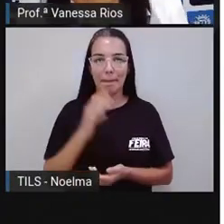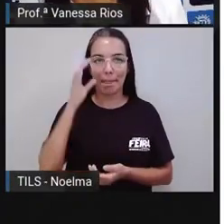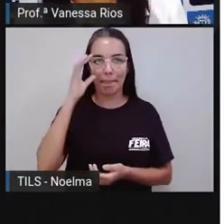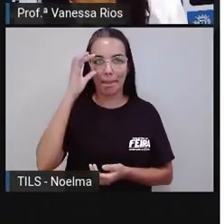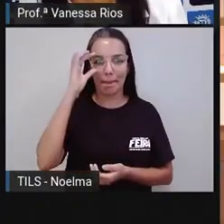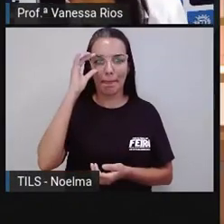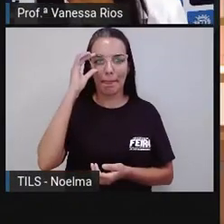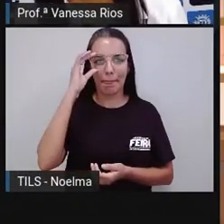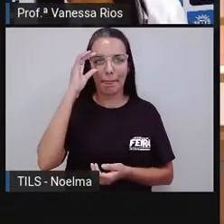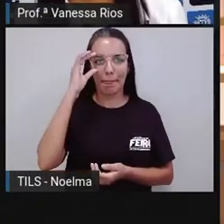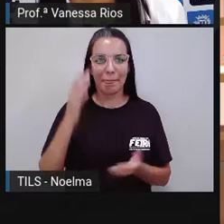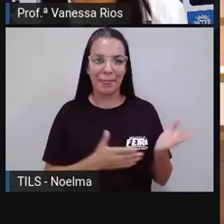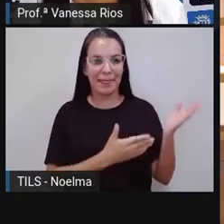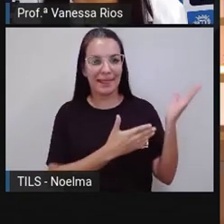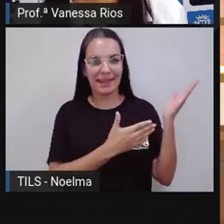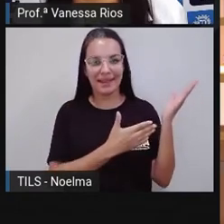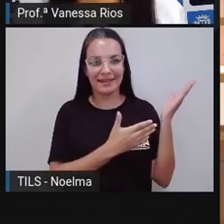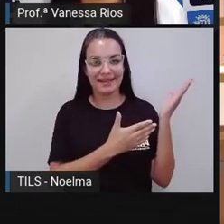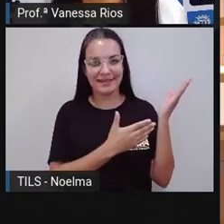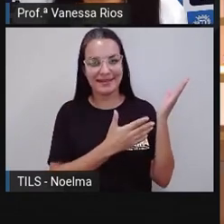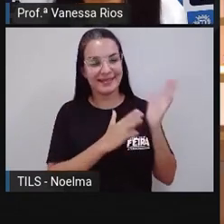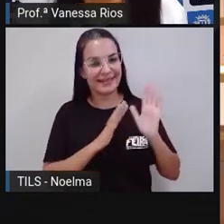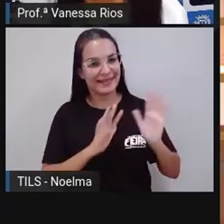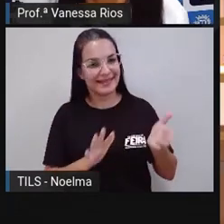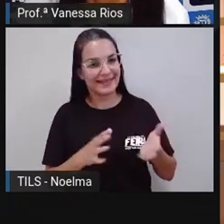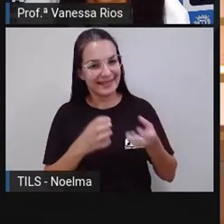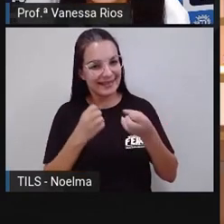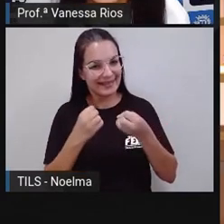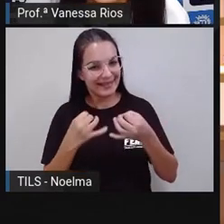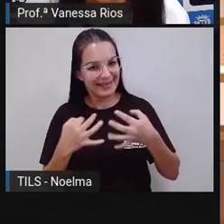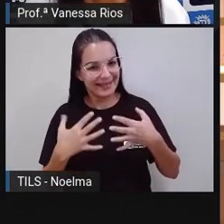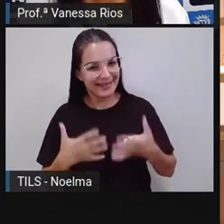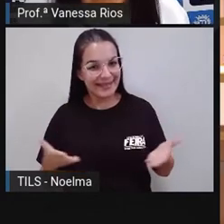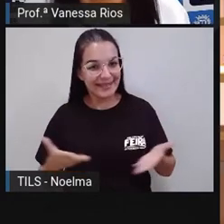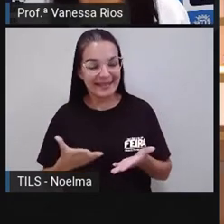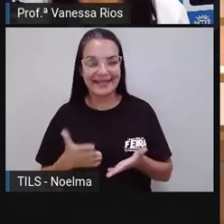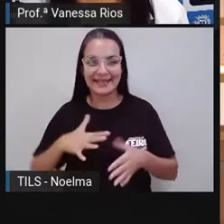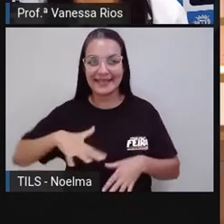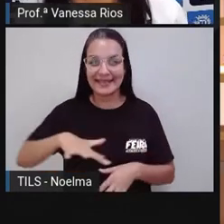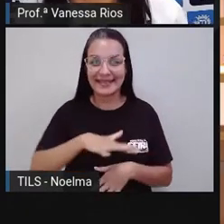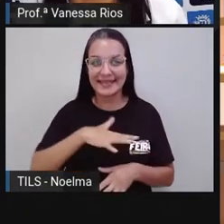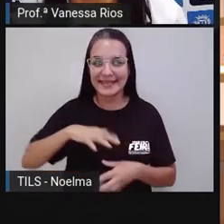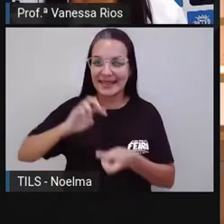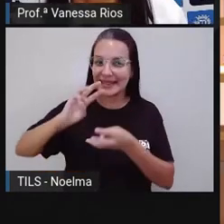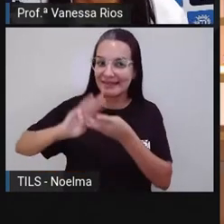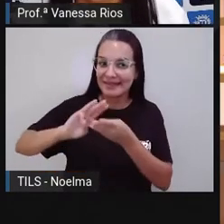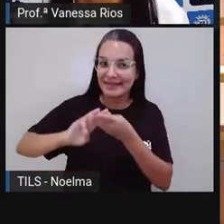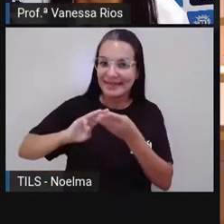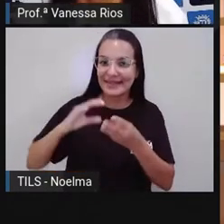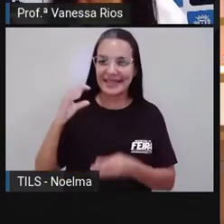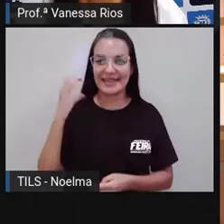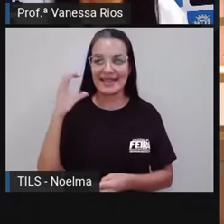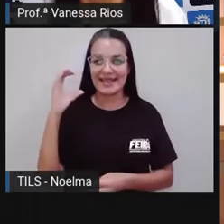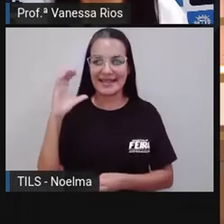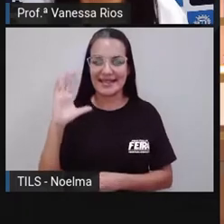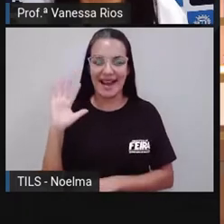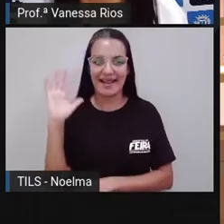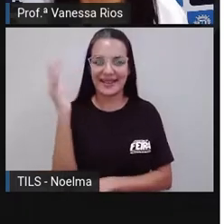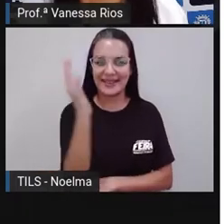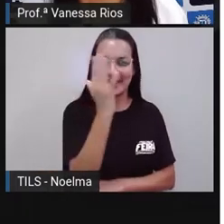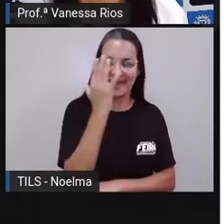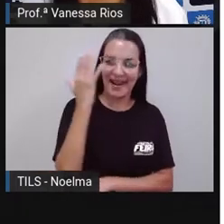Olhem só, turma, o Matró já começou a falar, né? Nossa aula de matemática e ciências